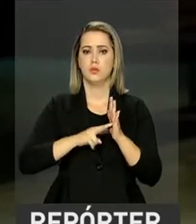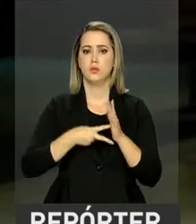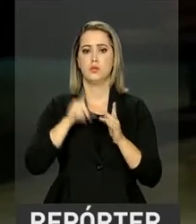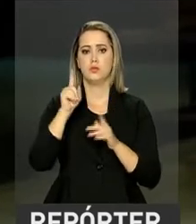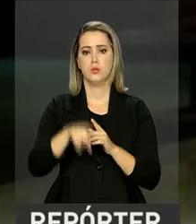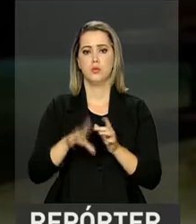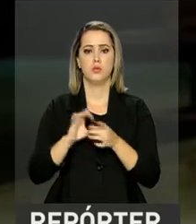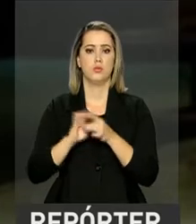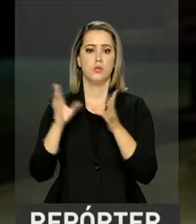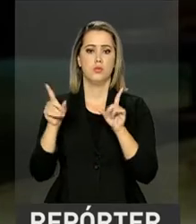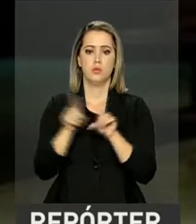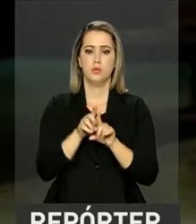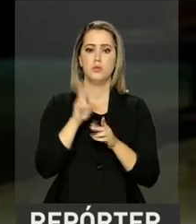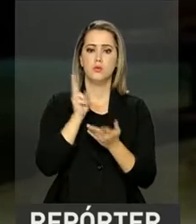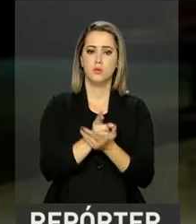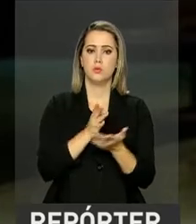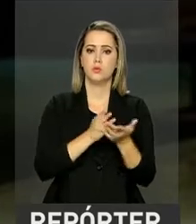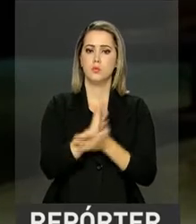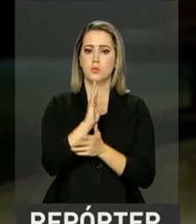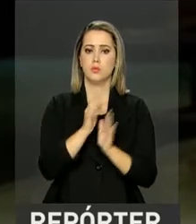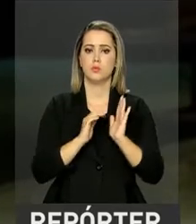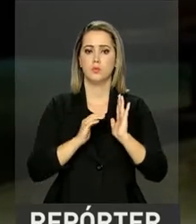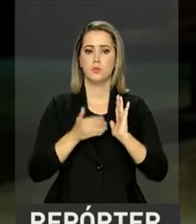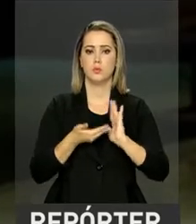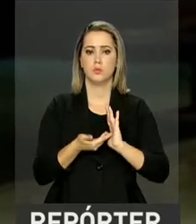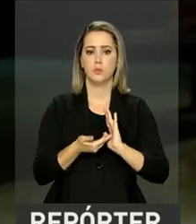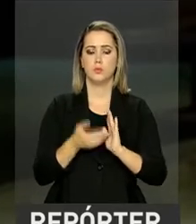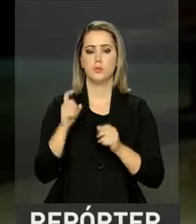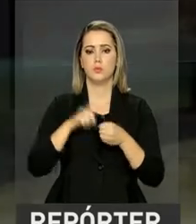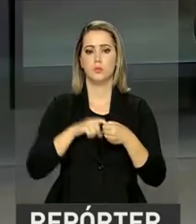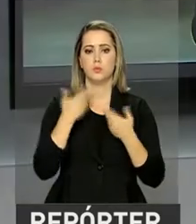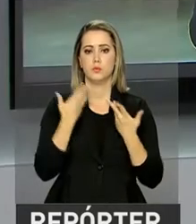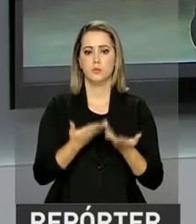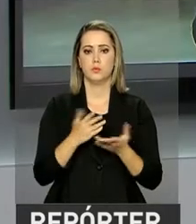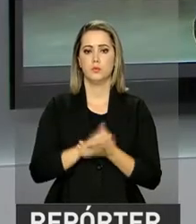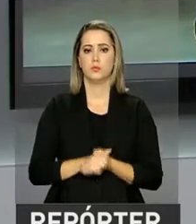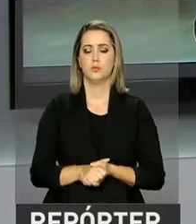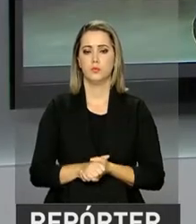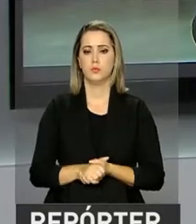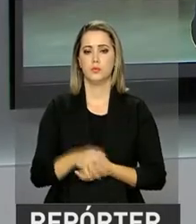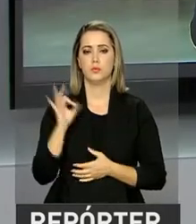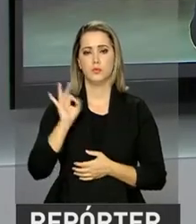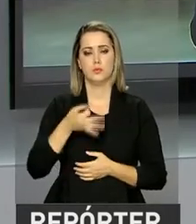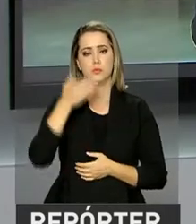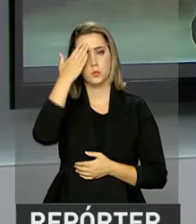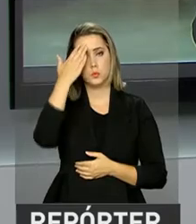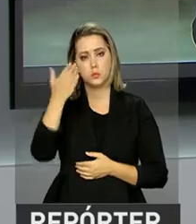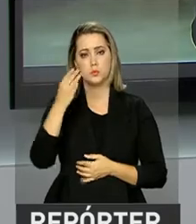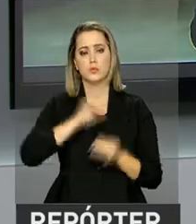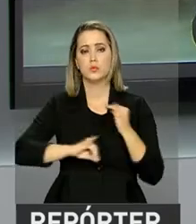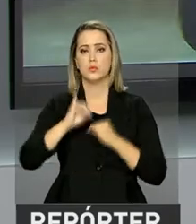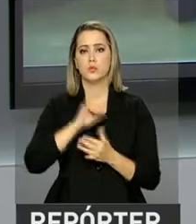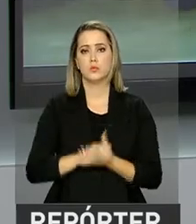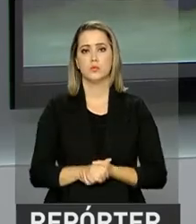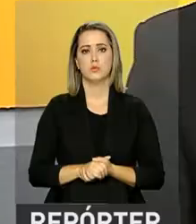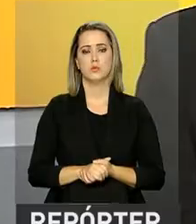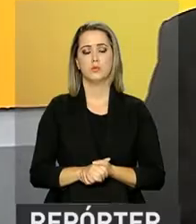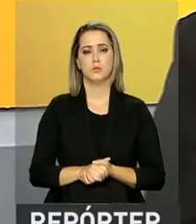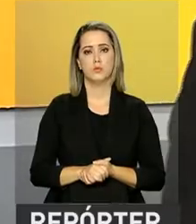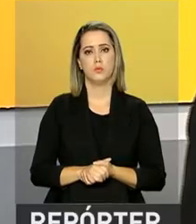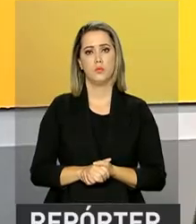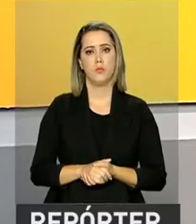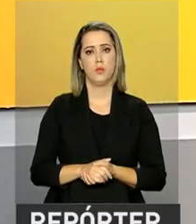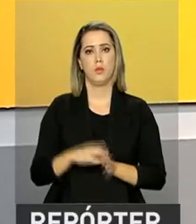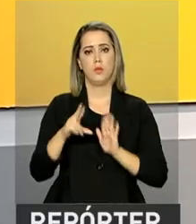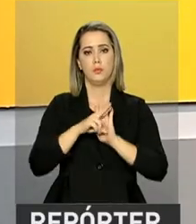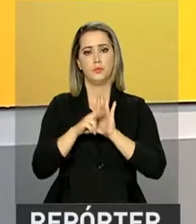facultativa, conforme já foi aprovada pela Câmara. Eu volto com você no estúdio, Leandro. Ok, Ney. Obrigado pelas suas informações. E a